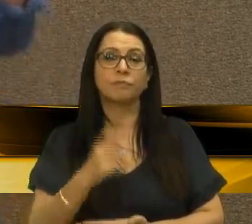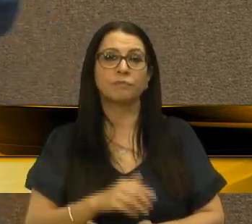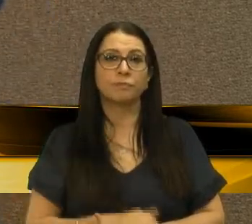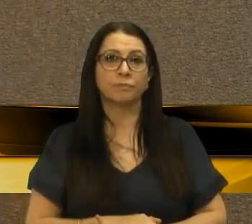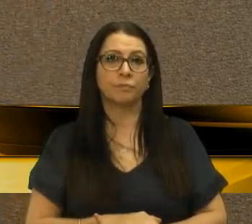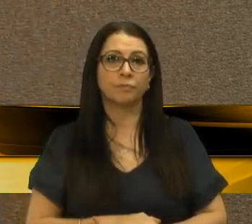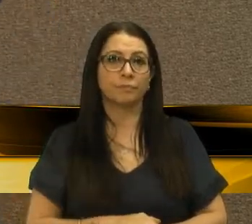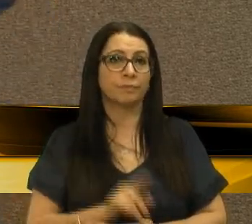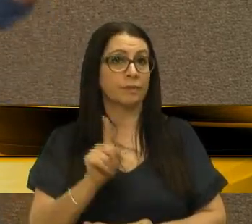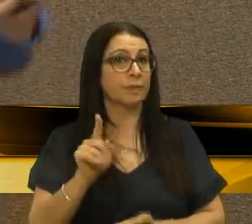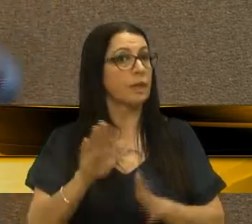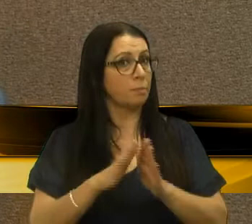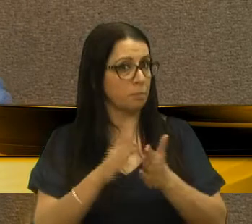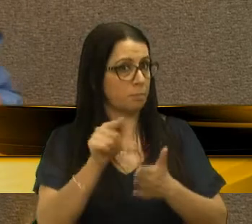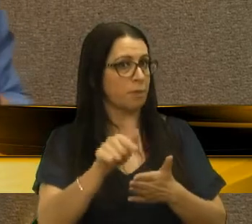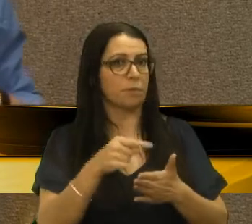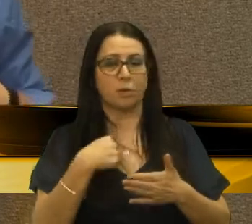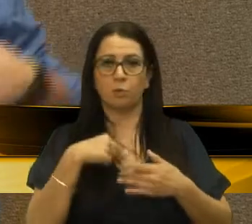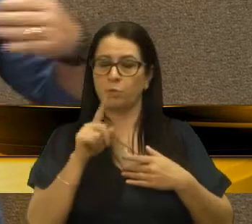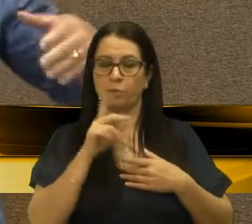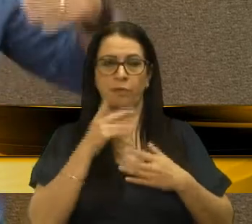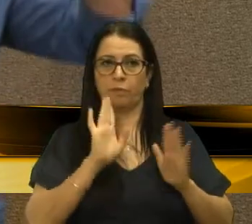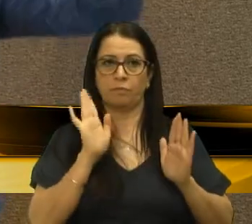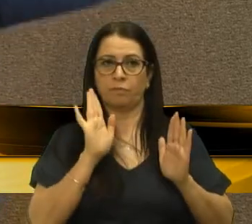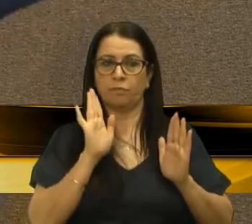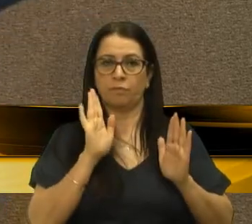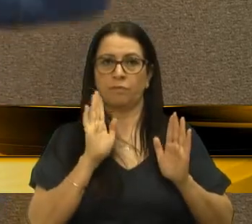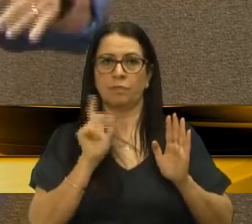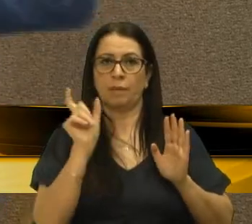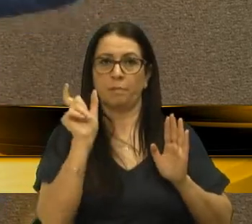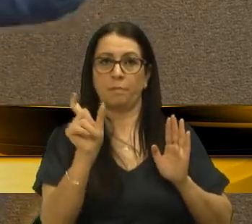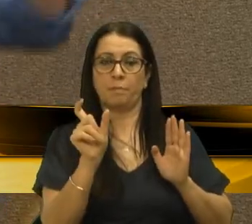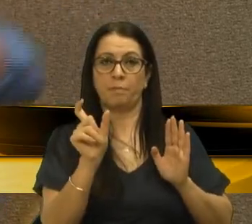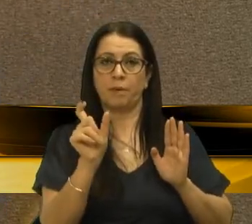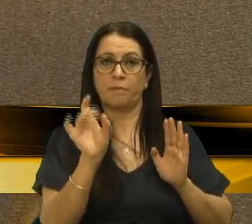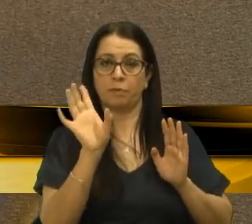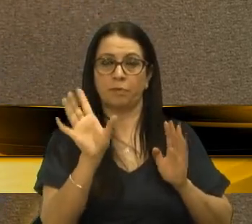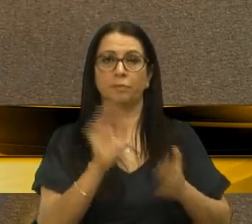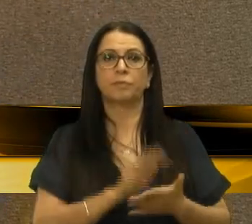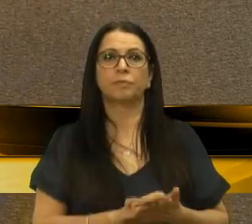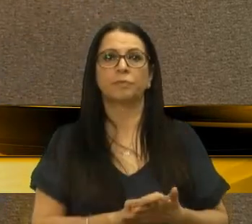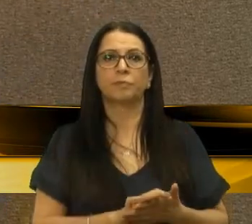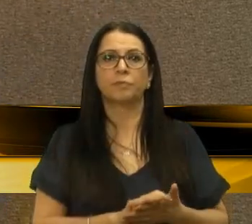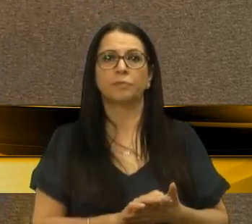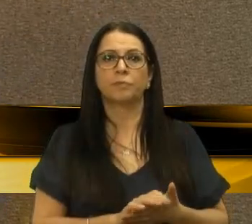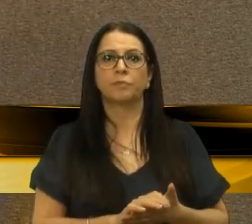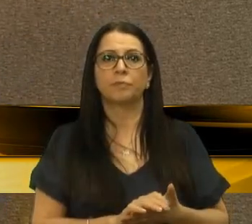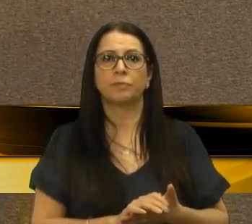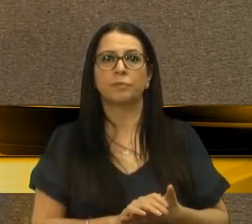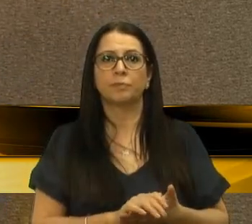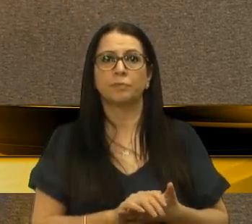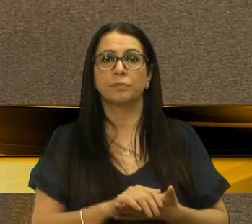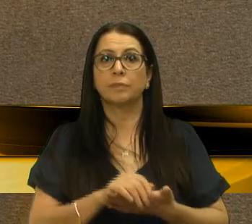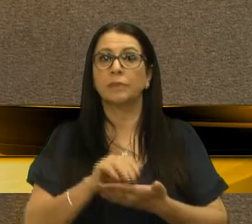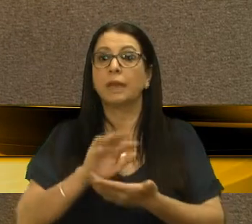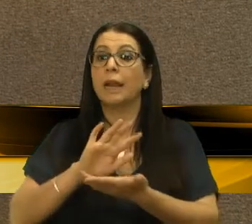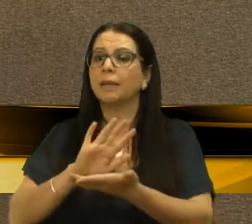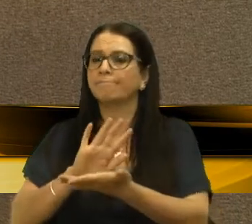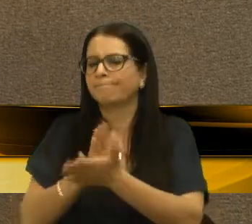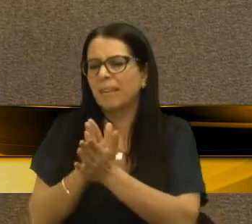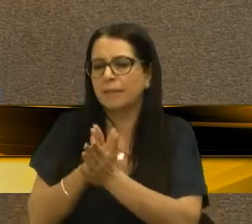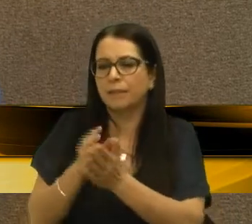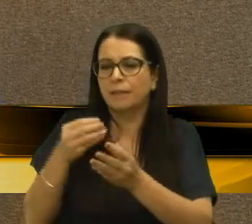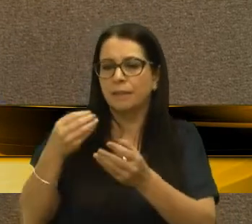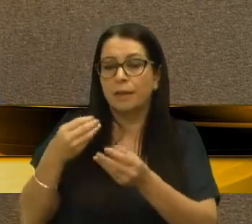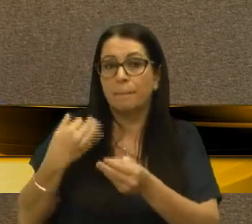segundo a Bíblia, não estou eu que estou dizendo, a palavra em si, só a palavra, ela mata, mas é o espírito que vive e está